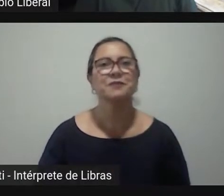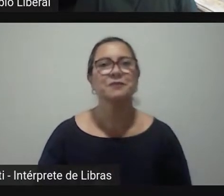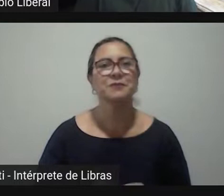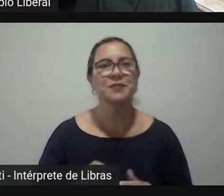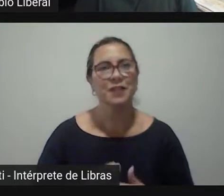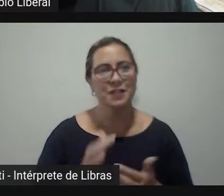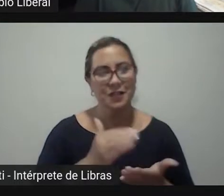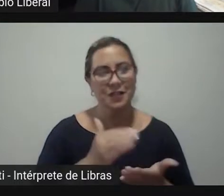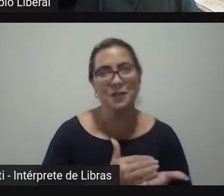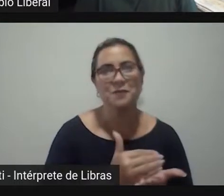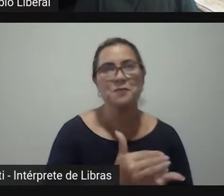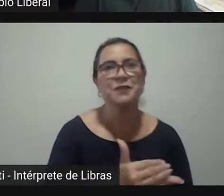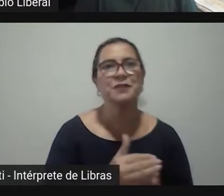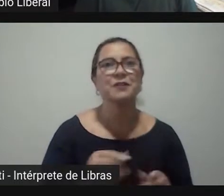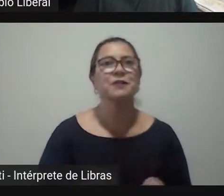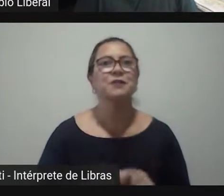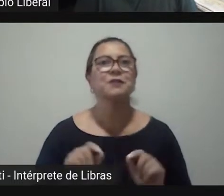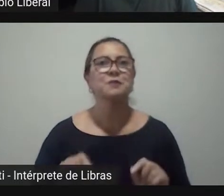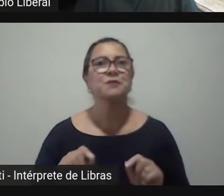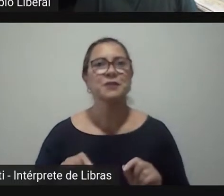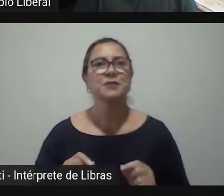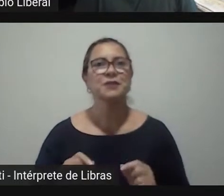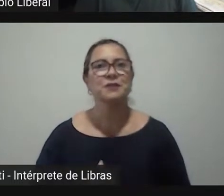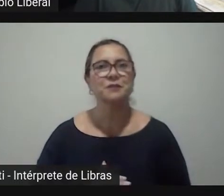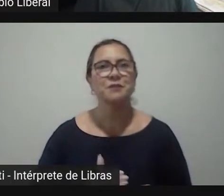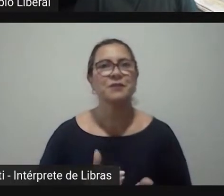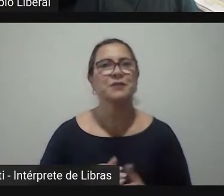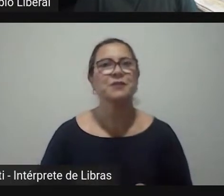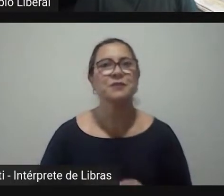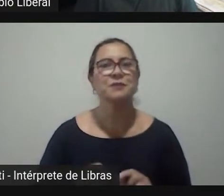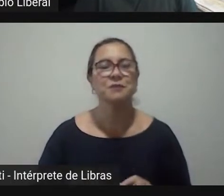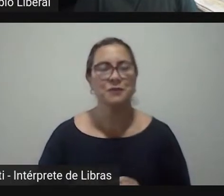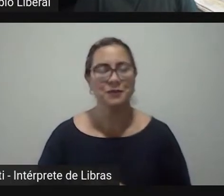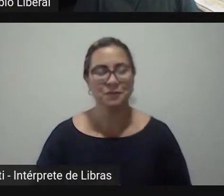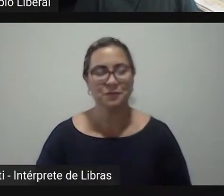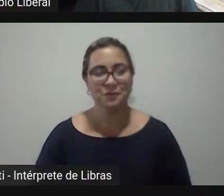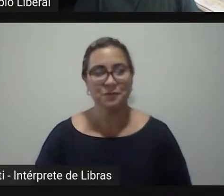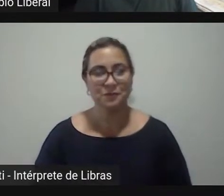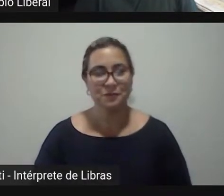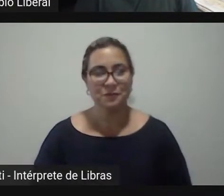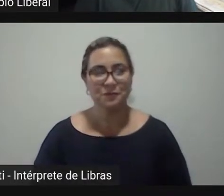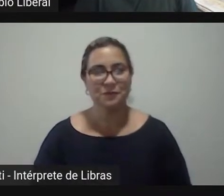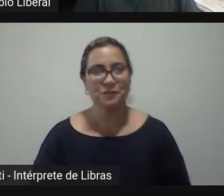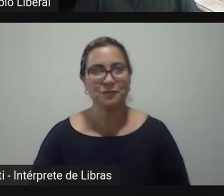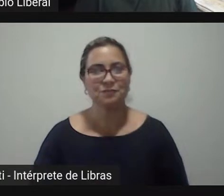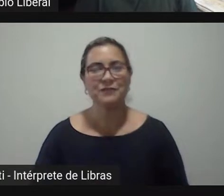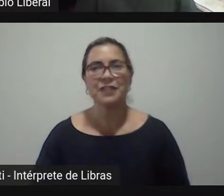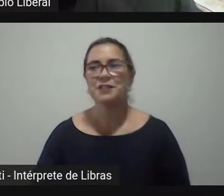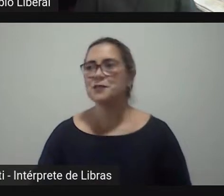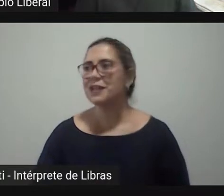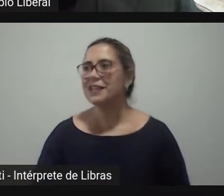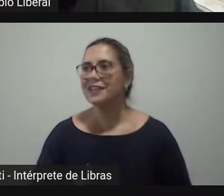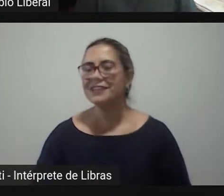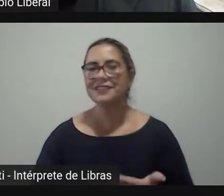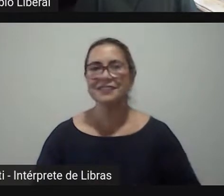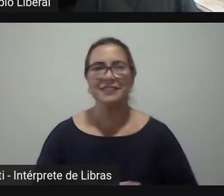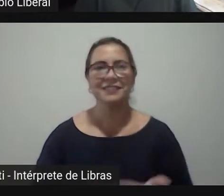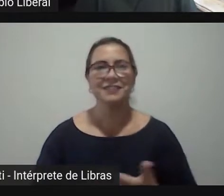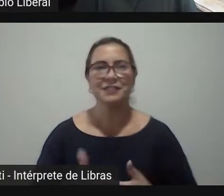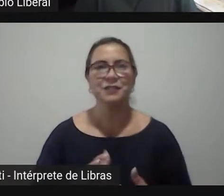início das suas apresentações também farão suas auto-apresentações, falarão um pouco sobre cada um. E